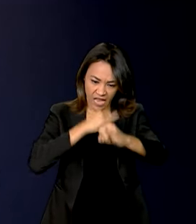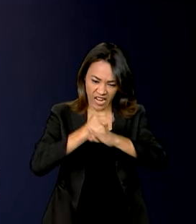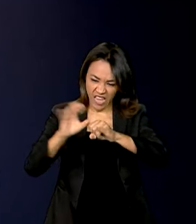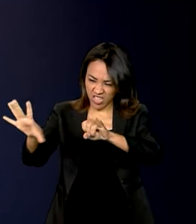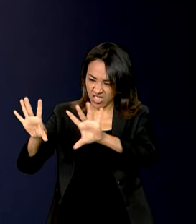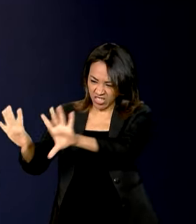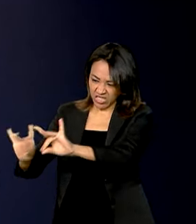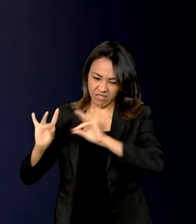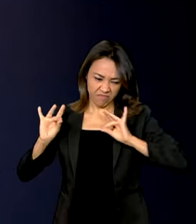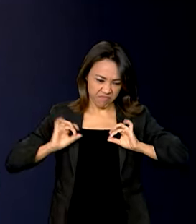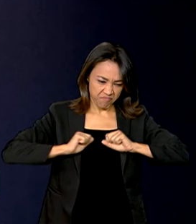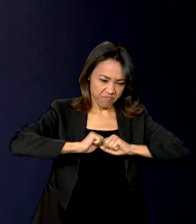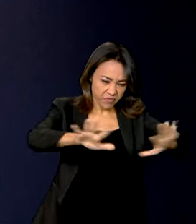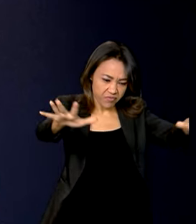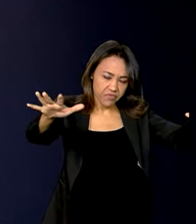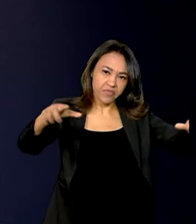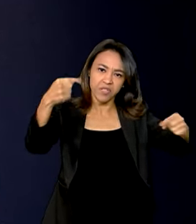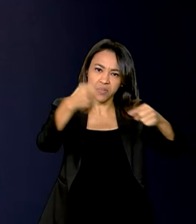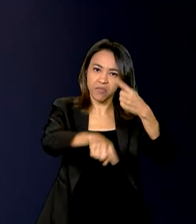conteúdos ilegais.